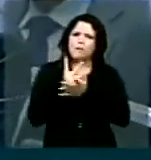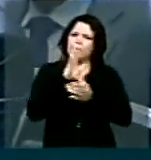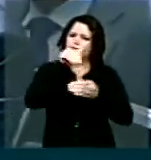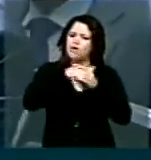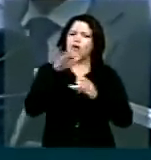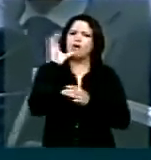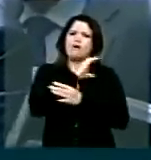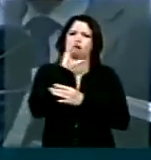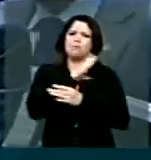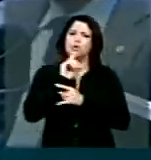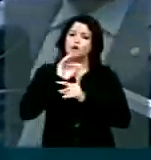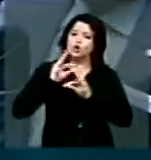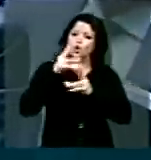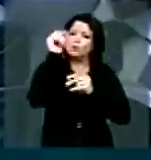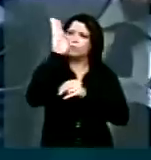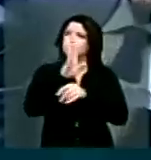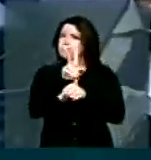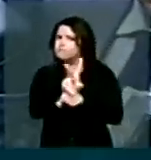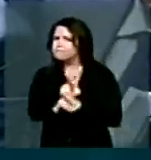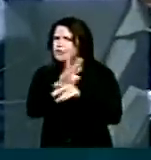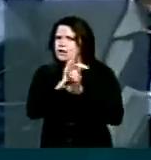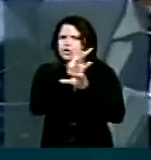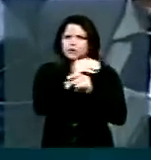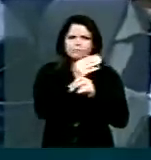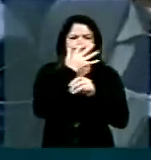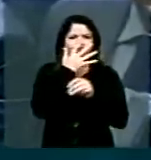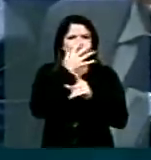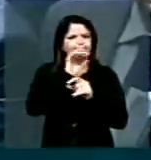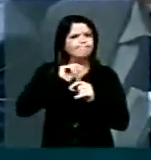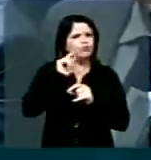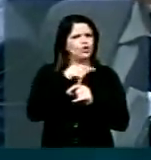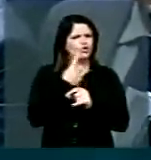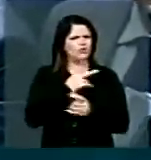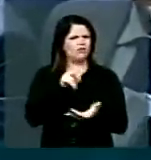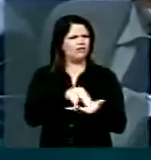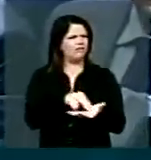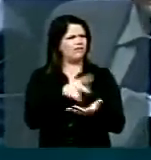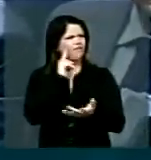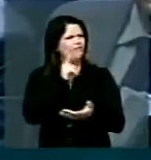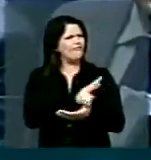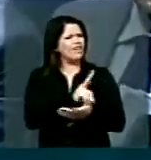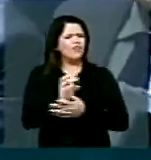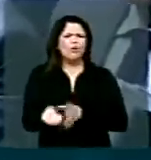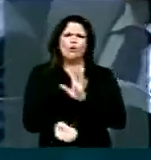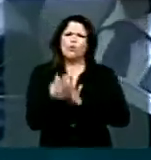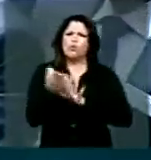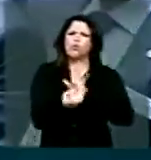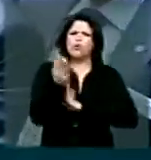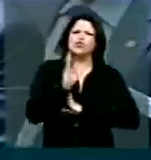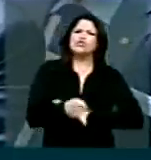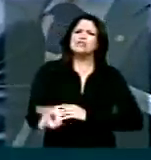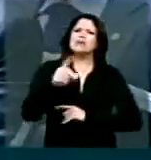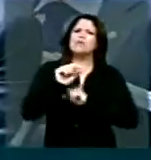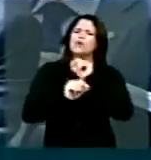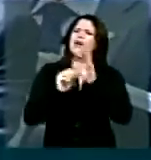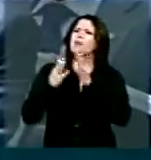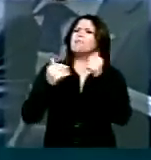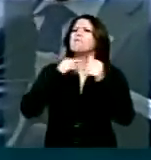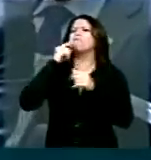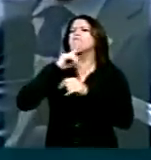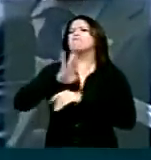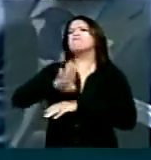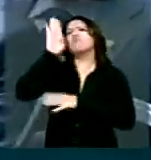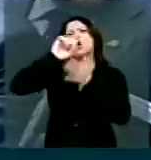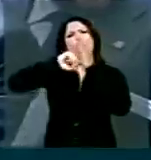urgência que todo o Brasil está acompanhando de perto. E nós não podemos estar aqui, vendo reiteradas vezes, se fazer uma questão de ordem para